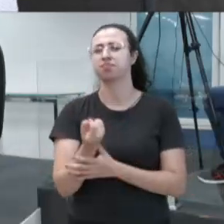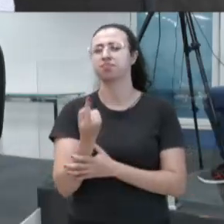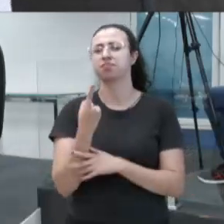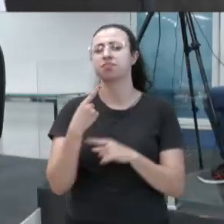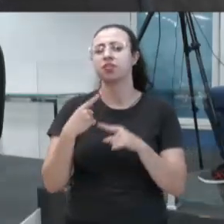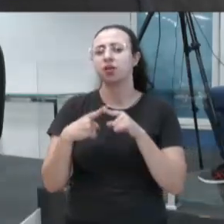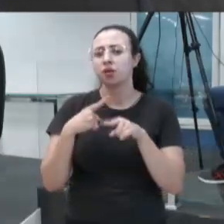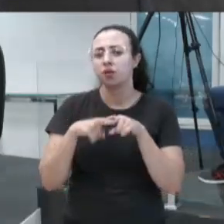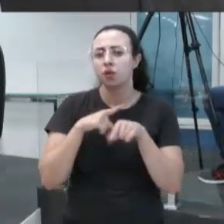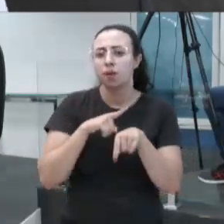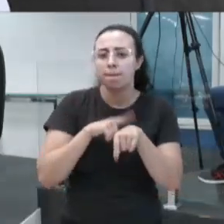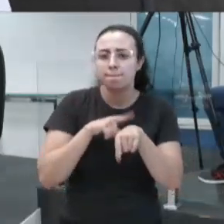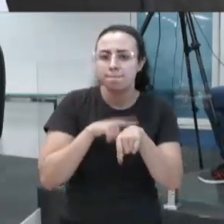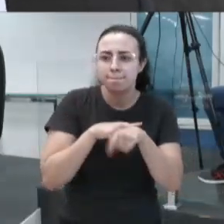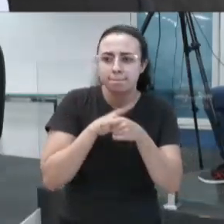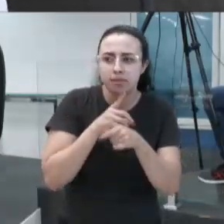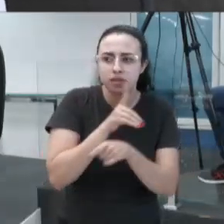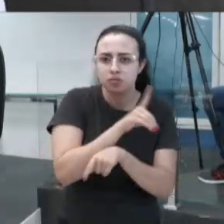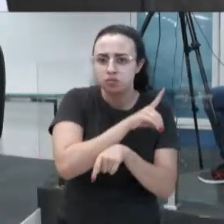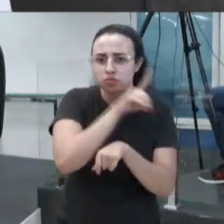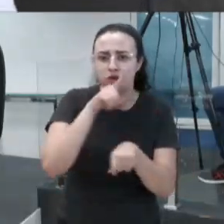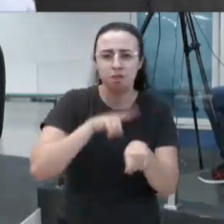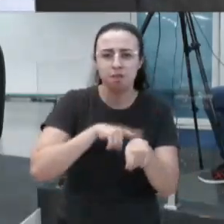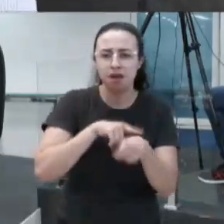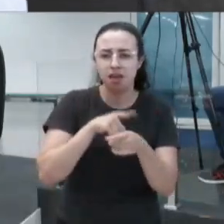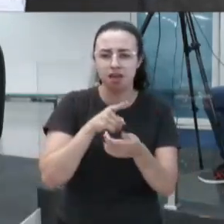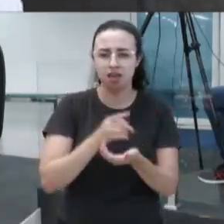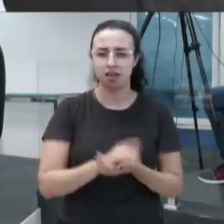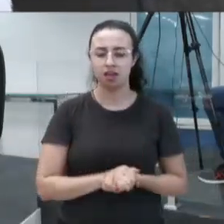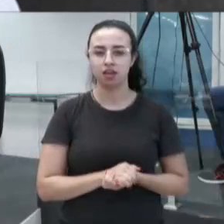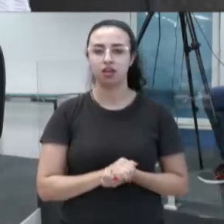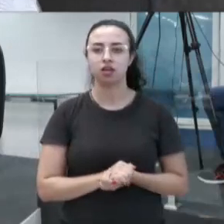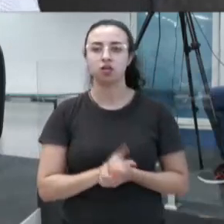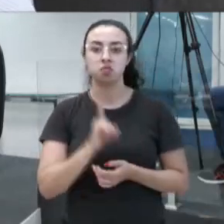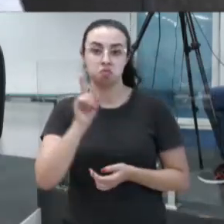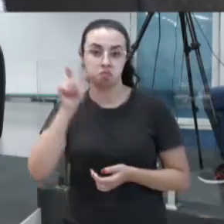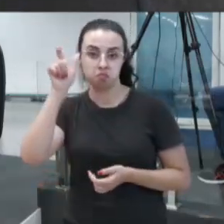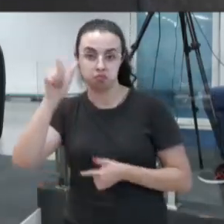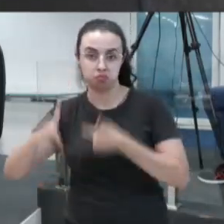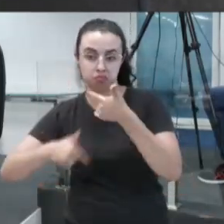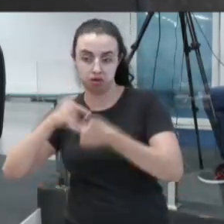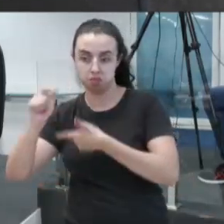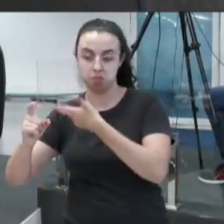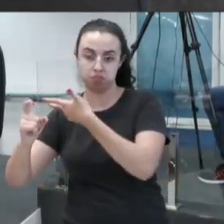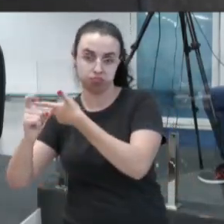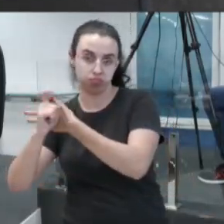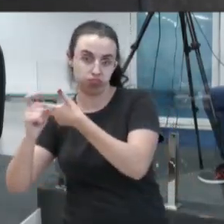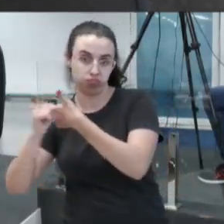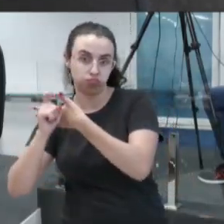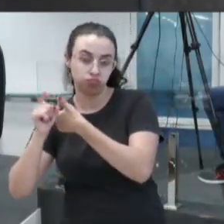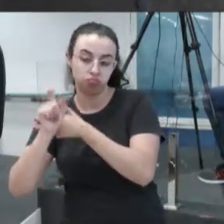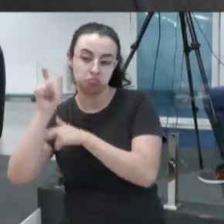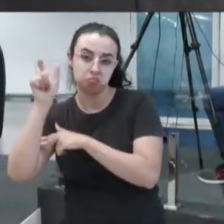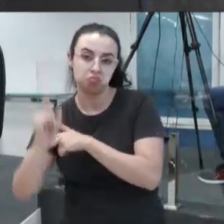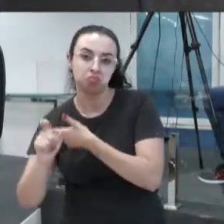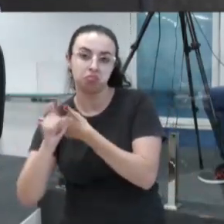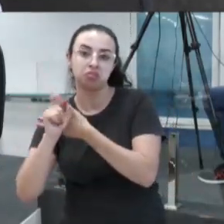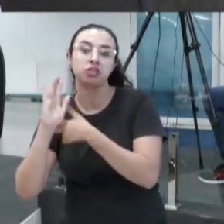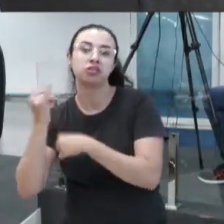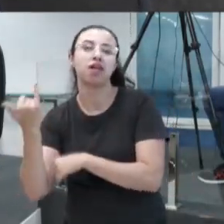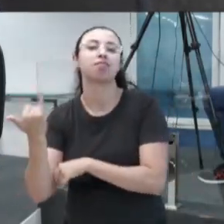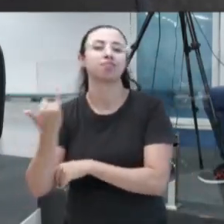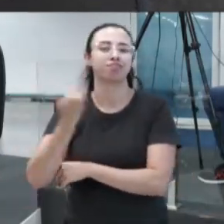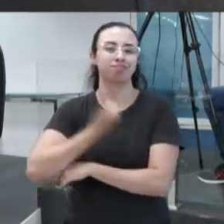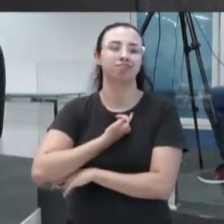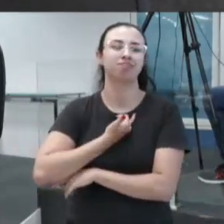esses mesmos dias, nesse mesmo prazo, um passarinho do executivo, já tinha me sofrado isso.